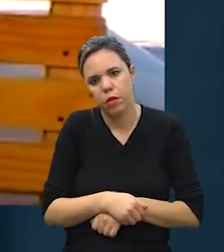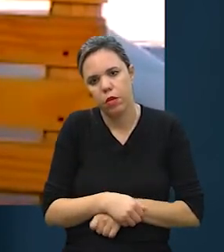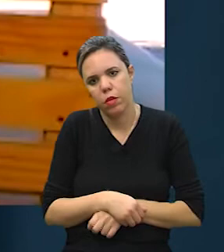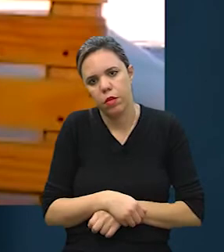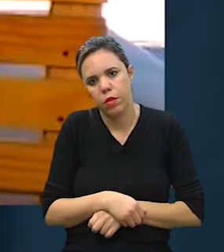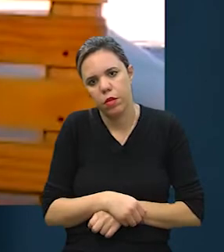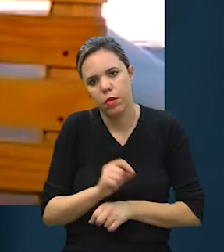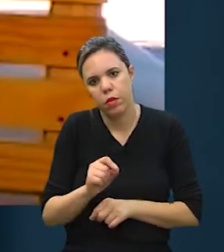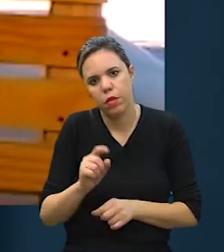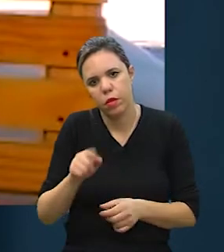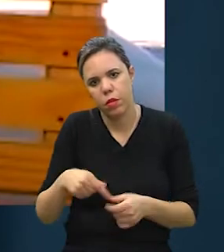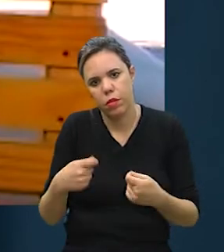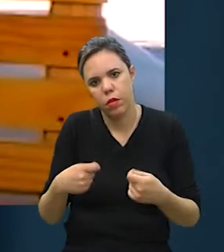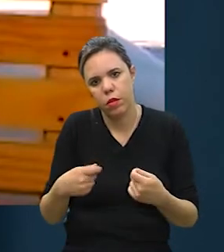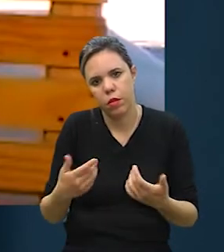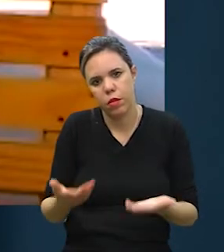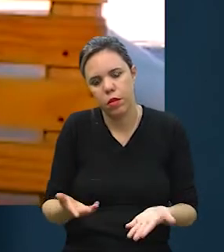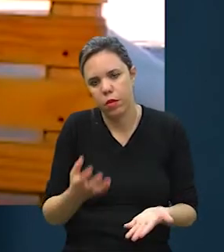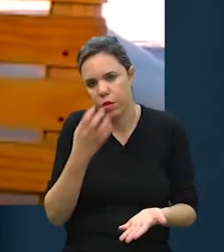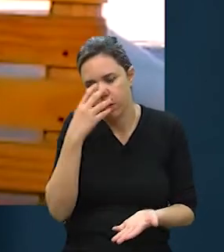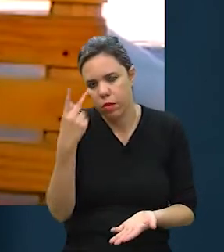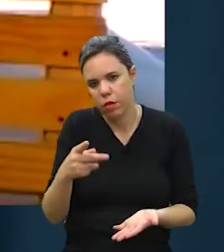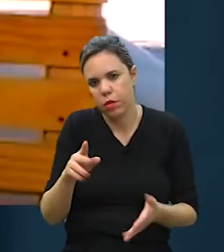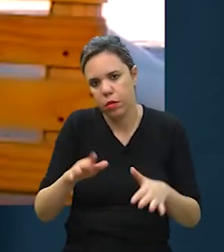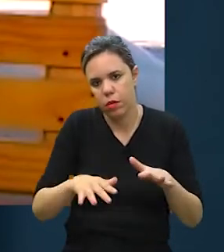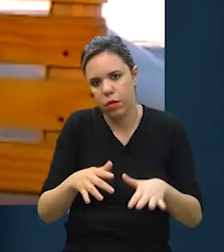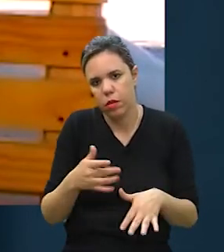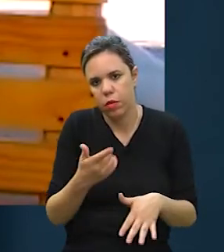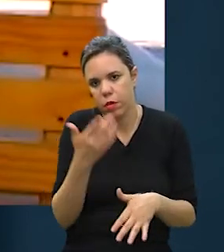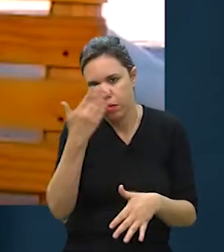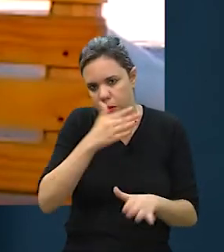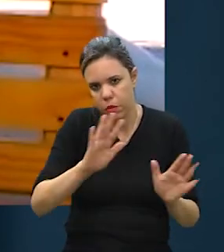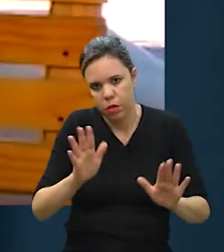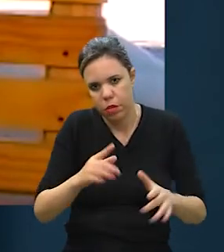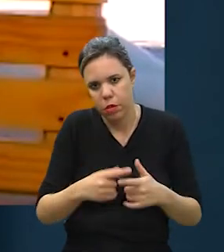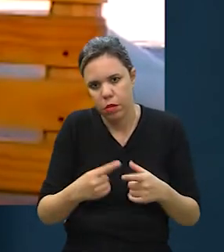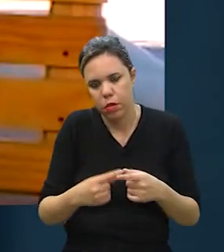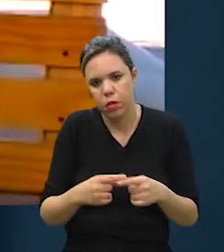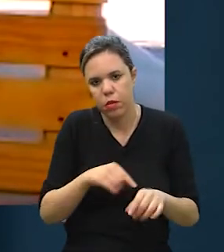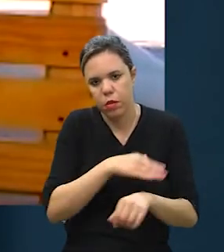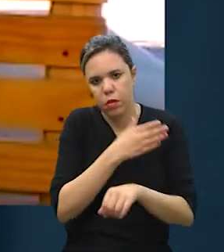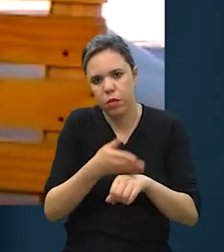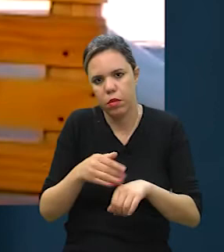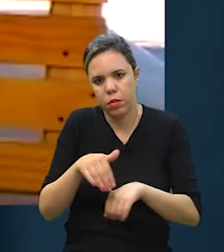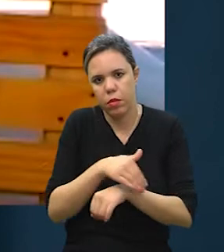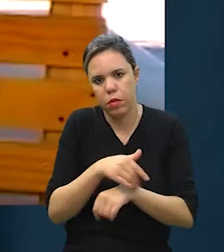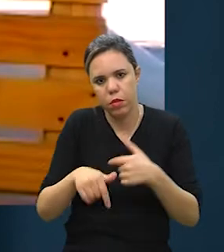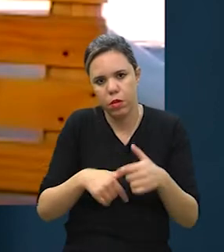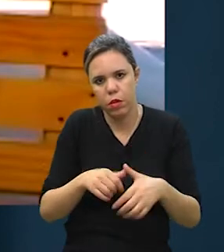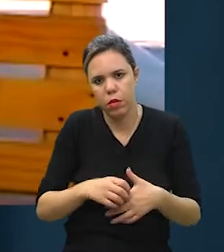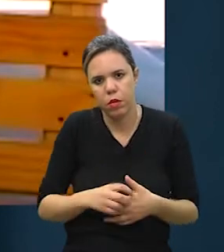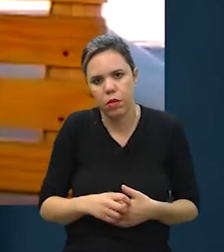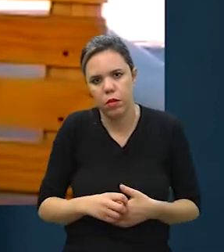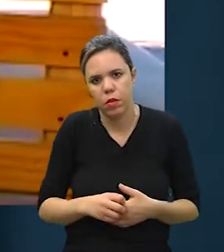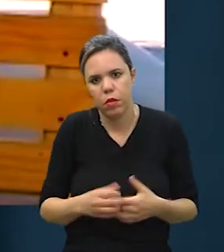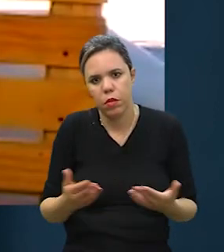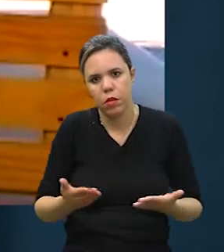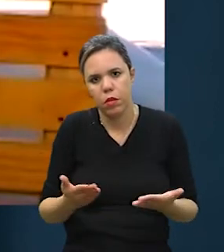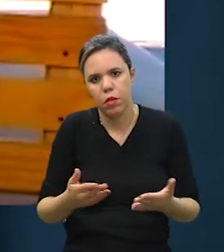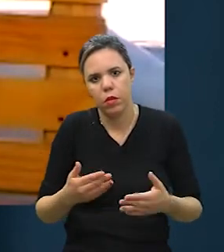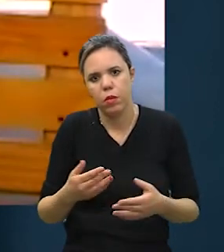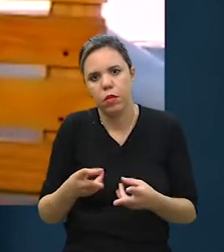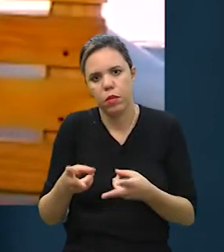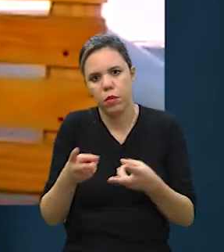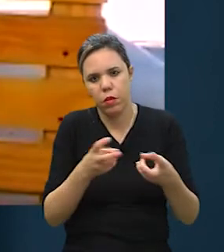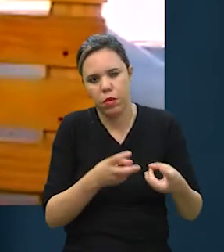do que é necessário para o seu cachorro, que às vezes você não via, porque você estava o dia inteiro na rua trabalhando. E